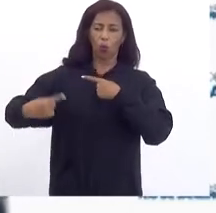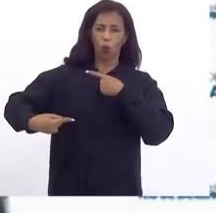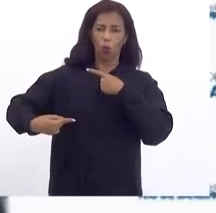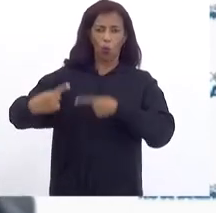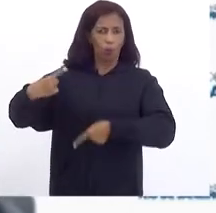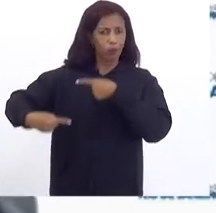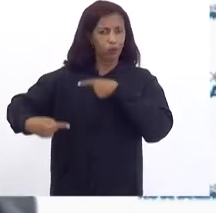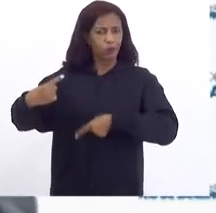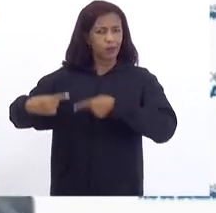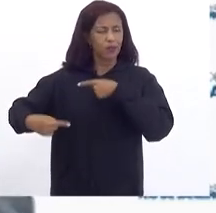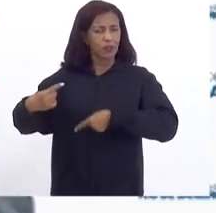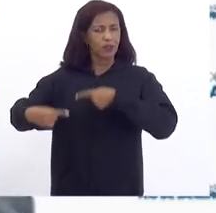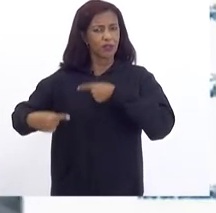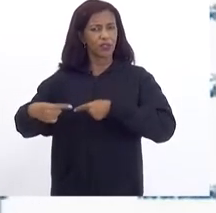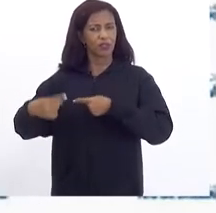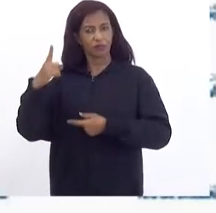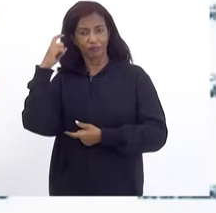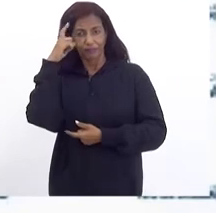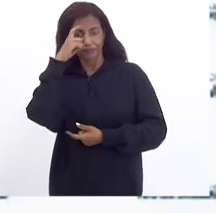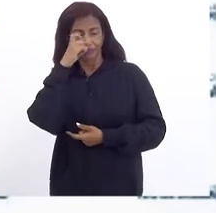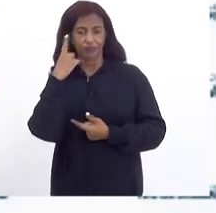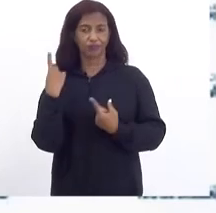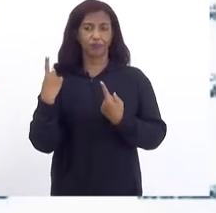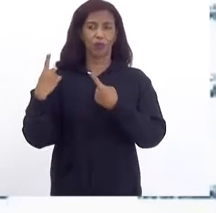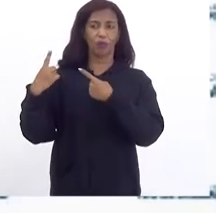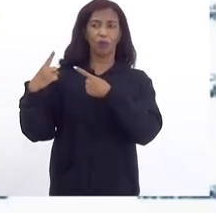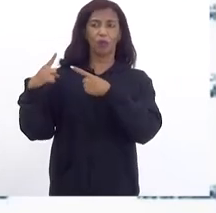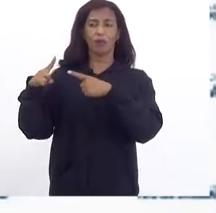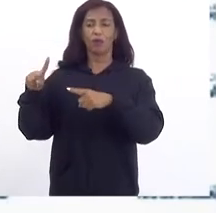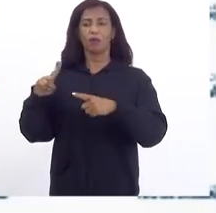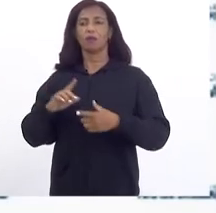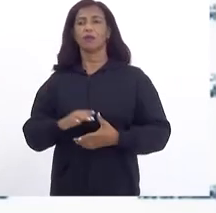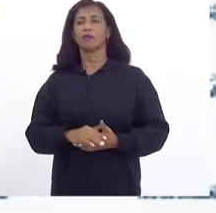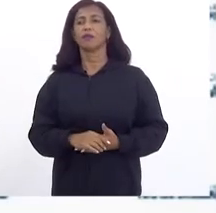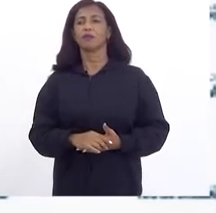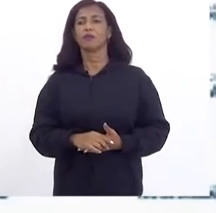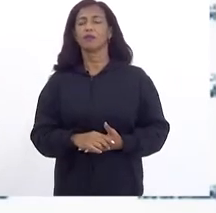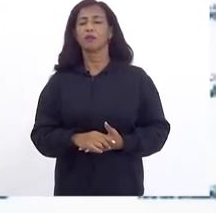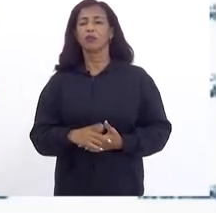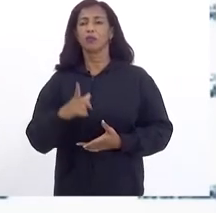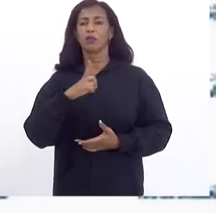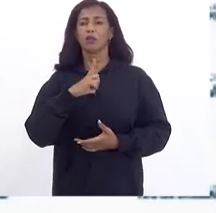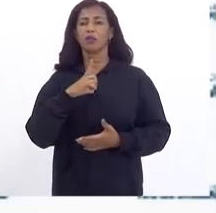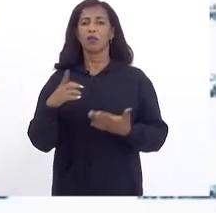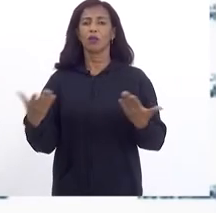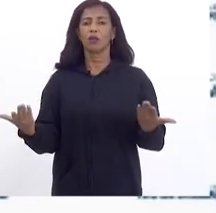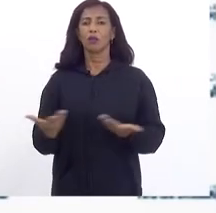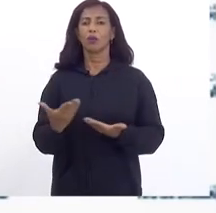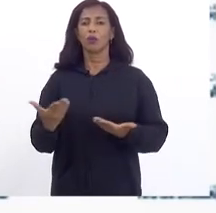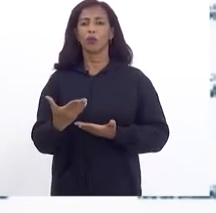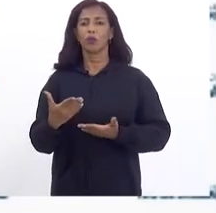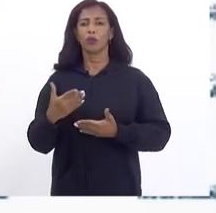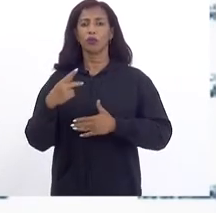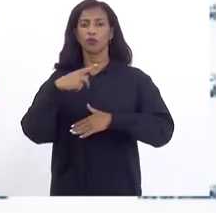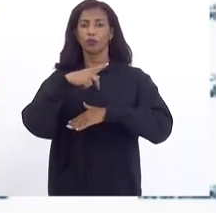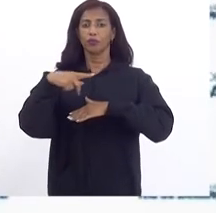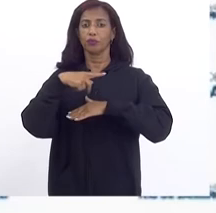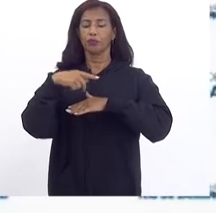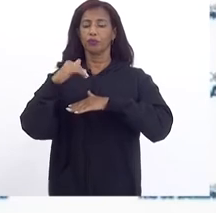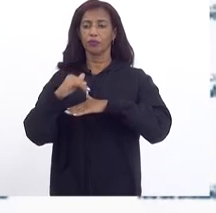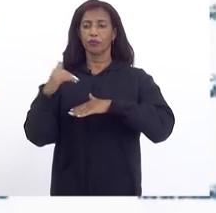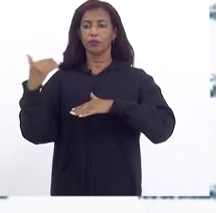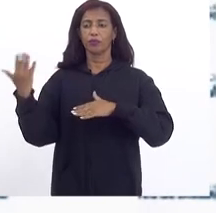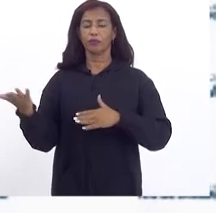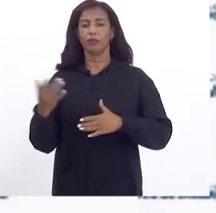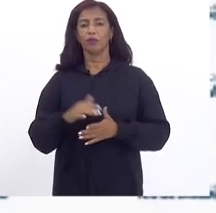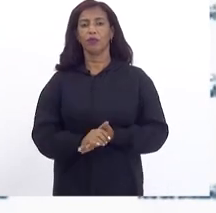De forma Difícil Com O que a gente Tem hoje No mercado internacional Então